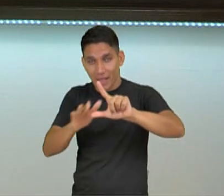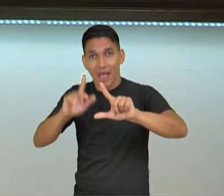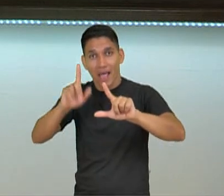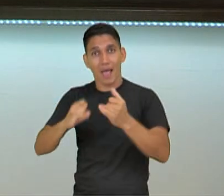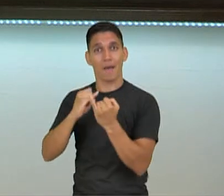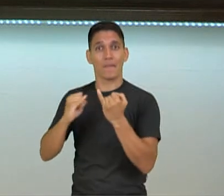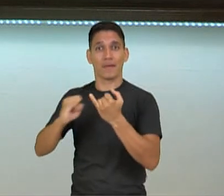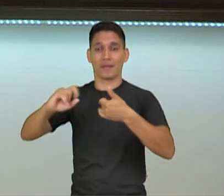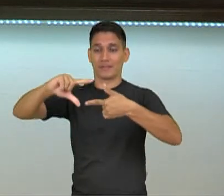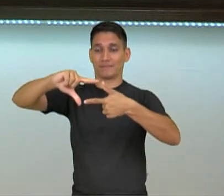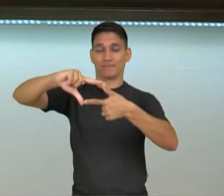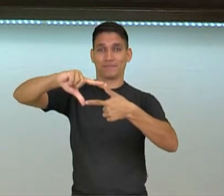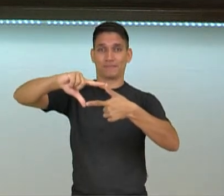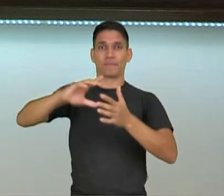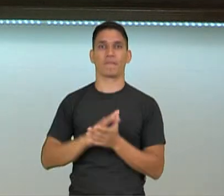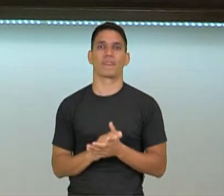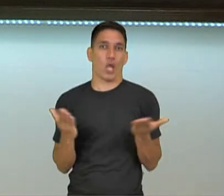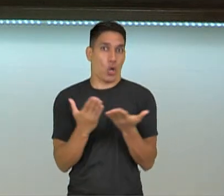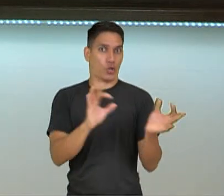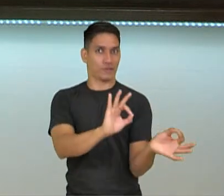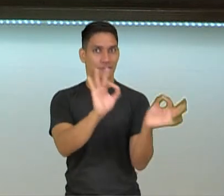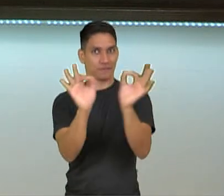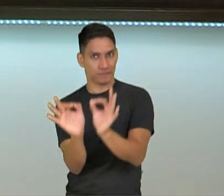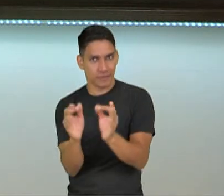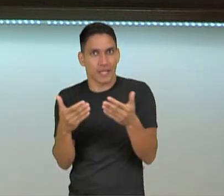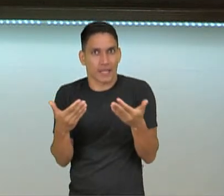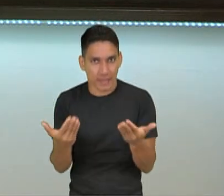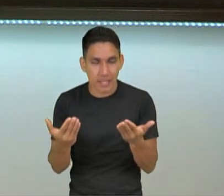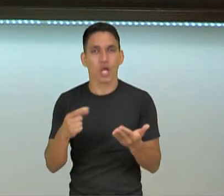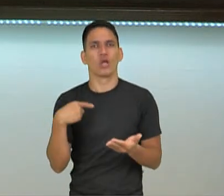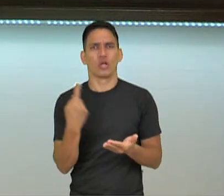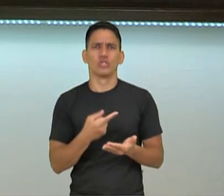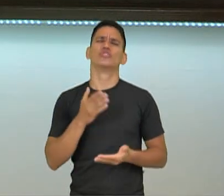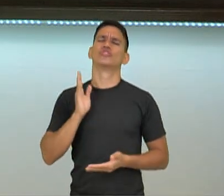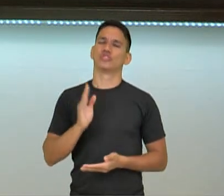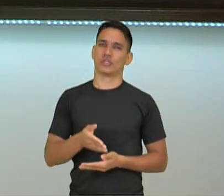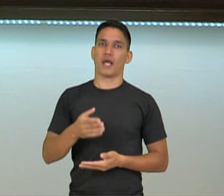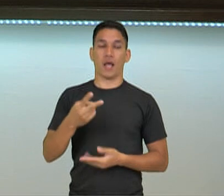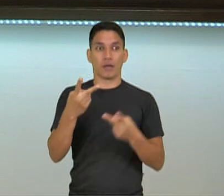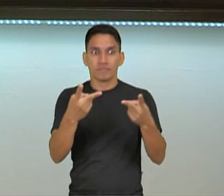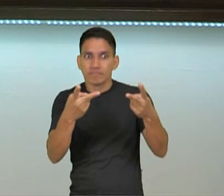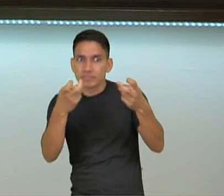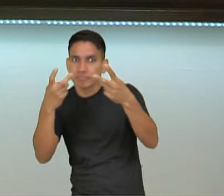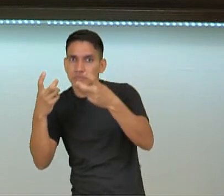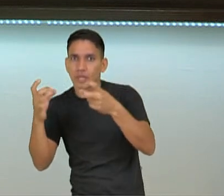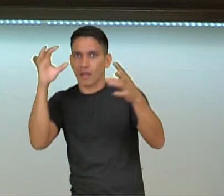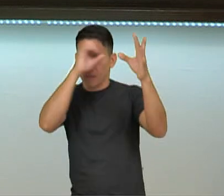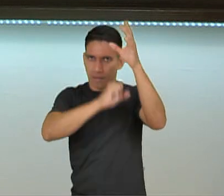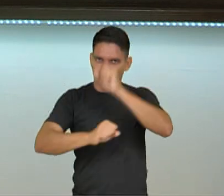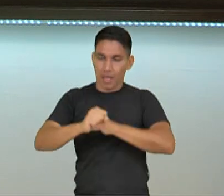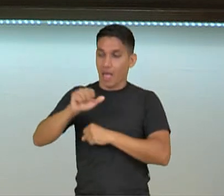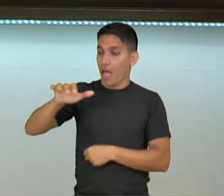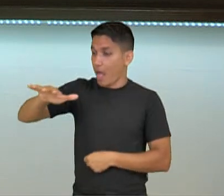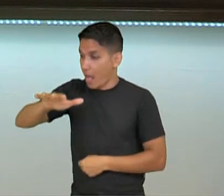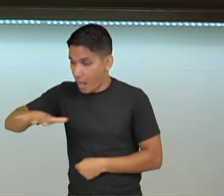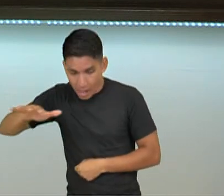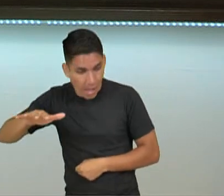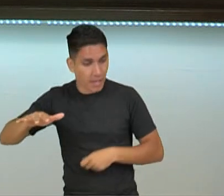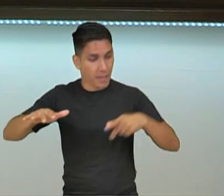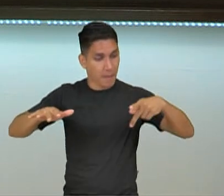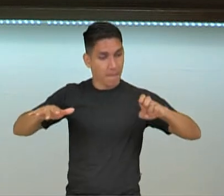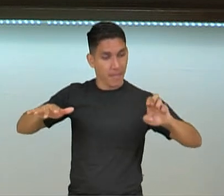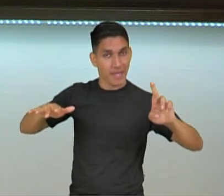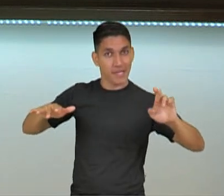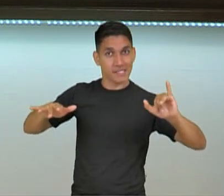certo? Neste vídeo, então, a gente viu tudo isso, área e perímetro do triângulo.